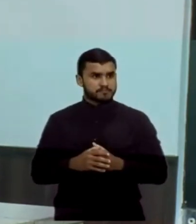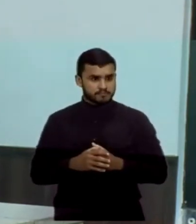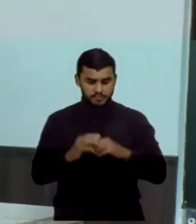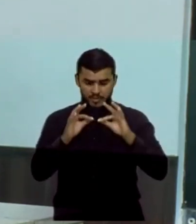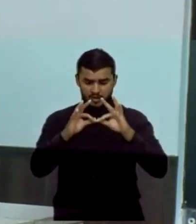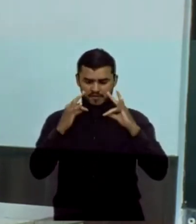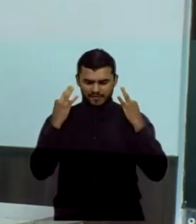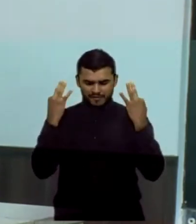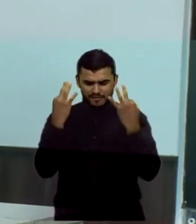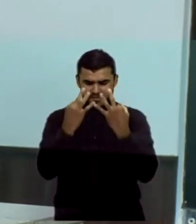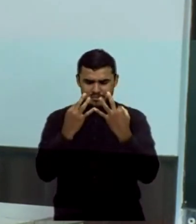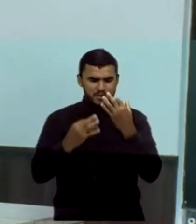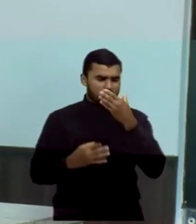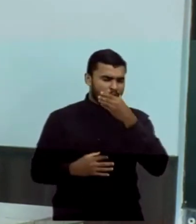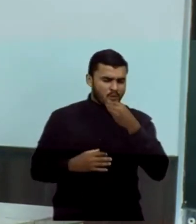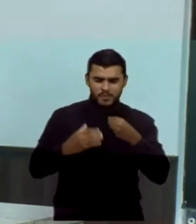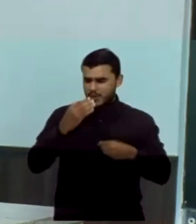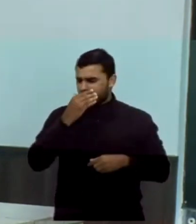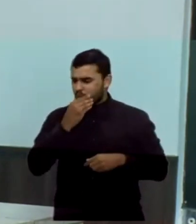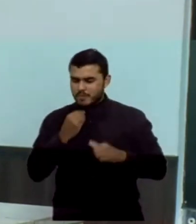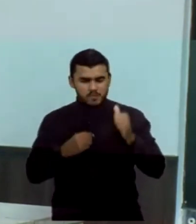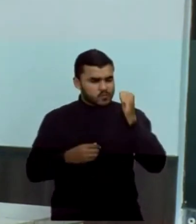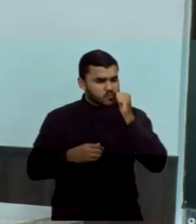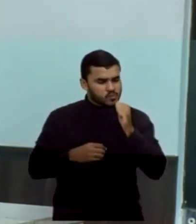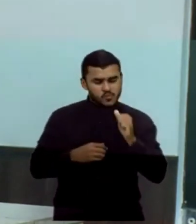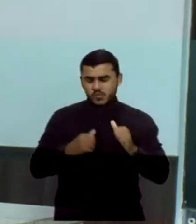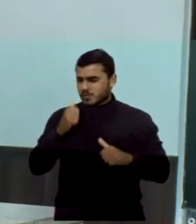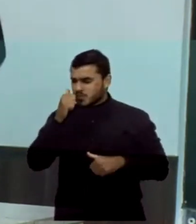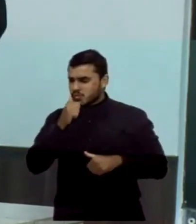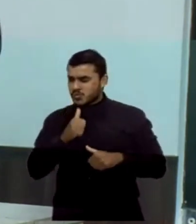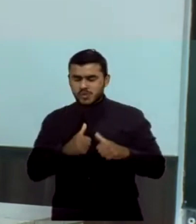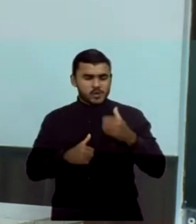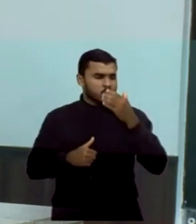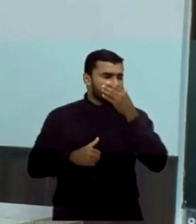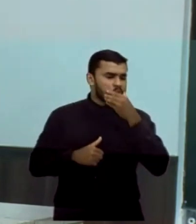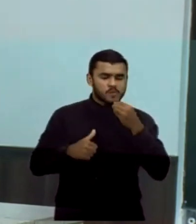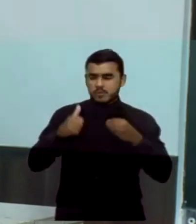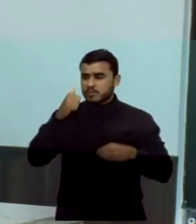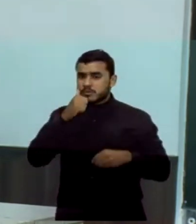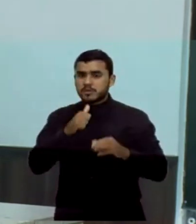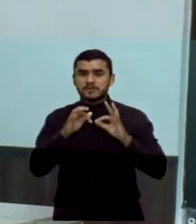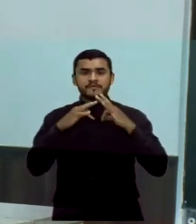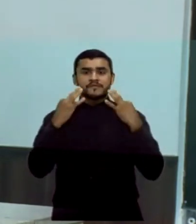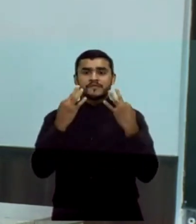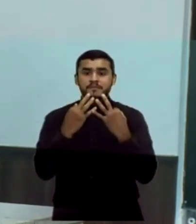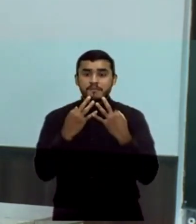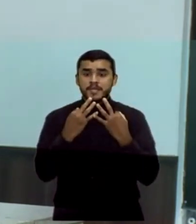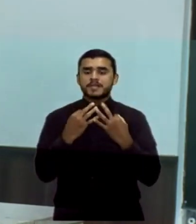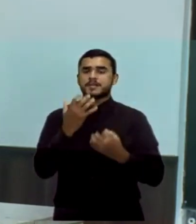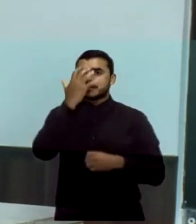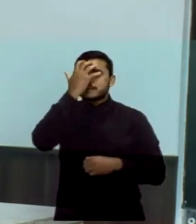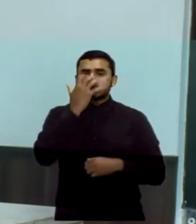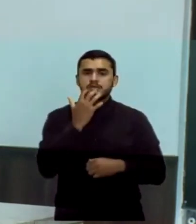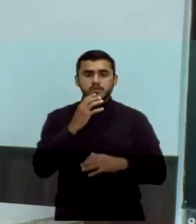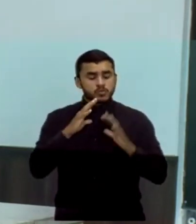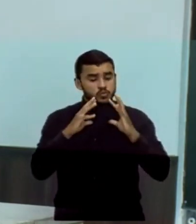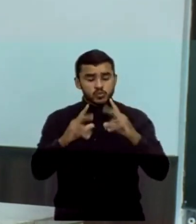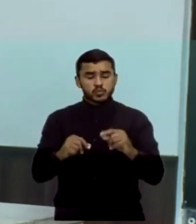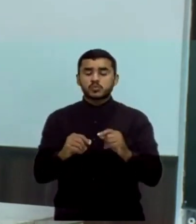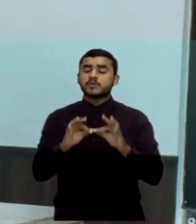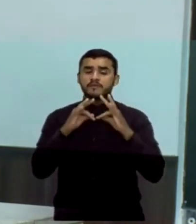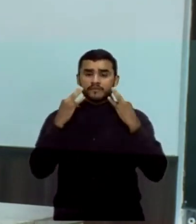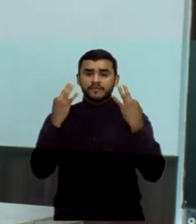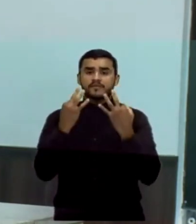quero me apegar, colegas vereadores e vereadoras, núcleo familiar. Porque